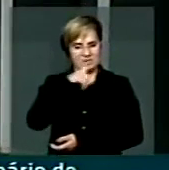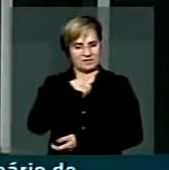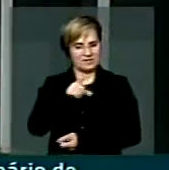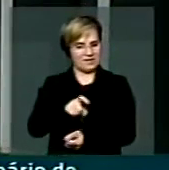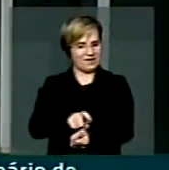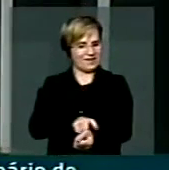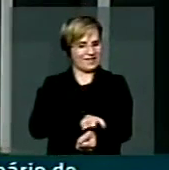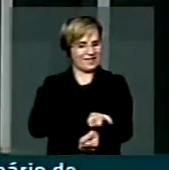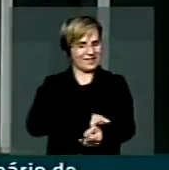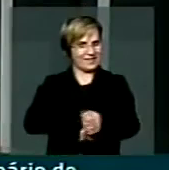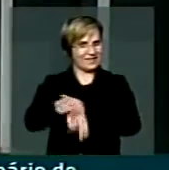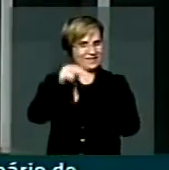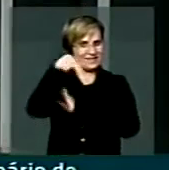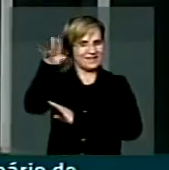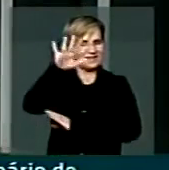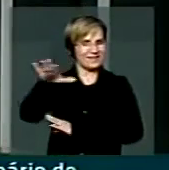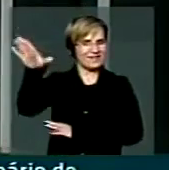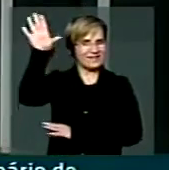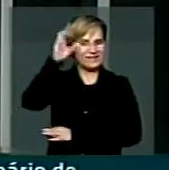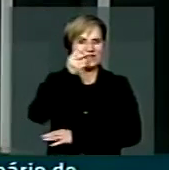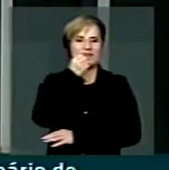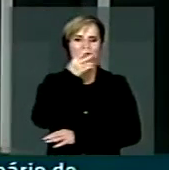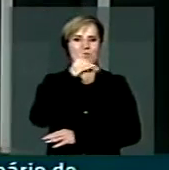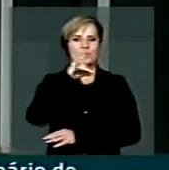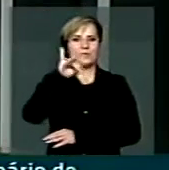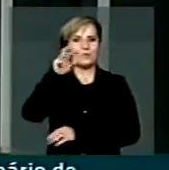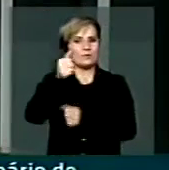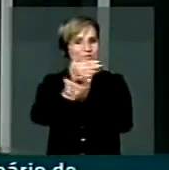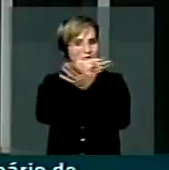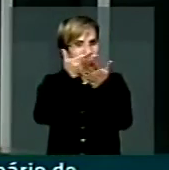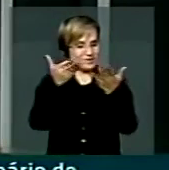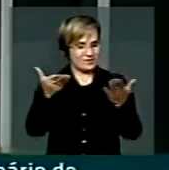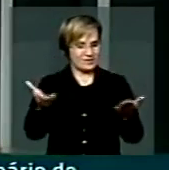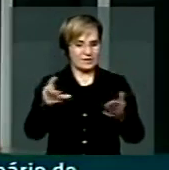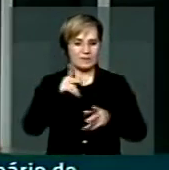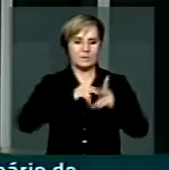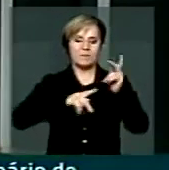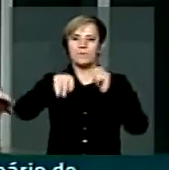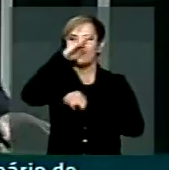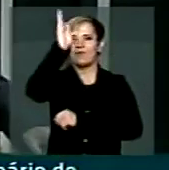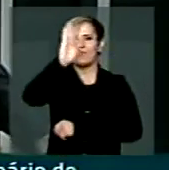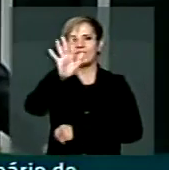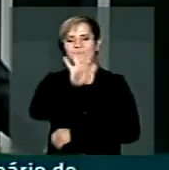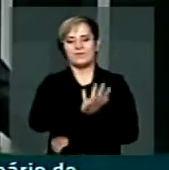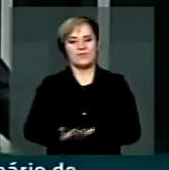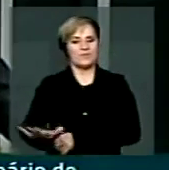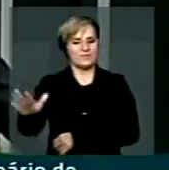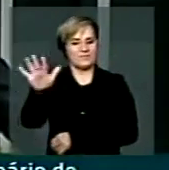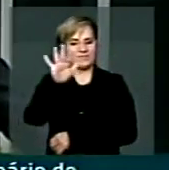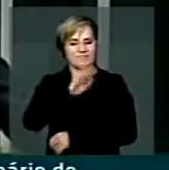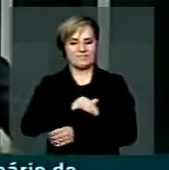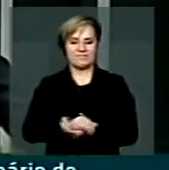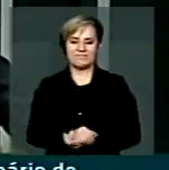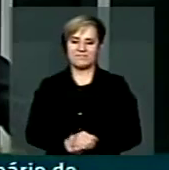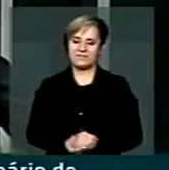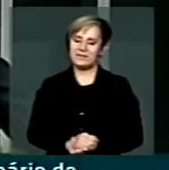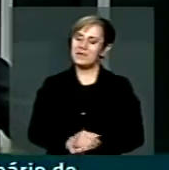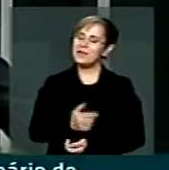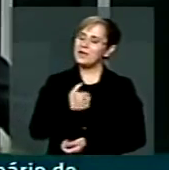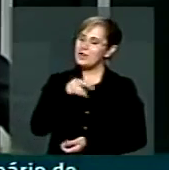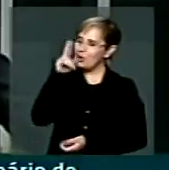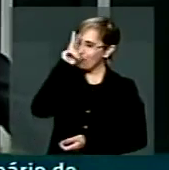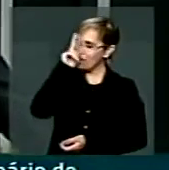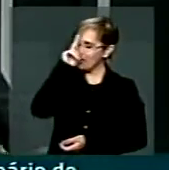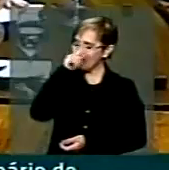bom dia a todos os funcionários, bom dia ao povo brasileiro. Mas eu me lembro da minha infância